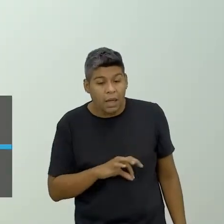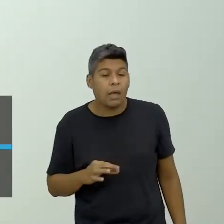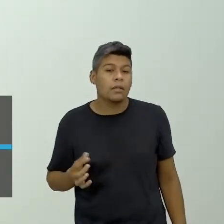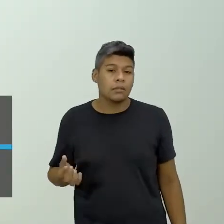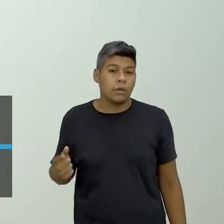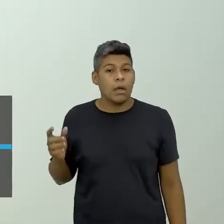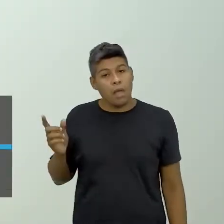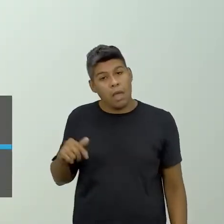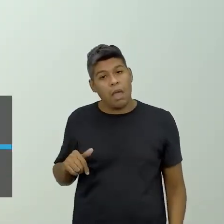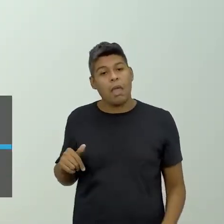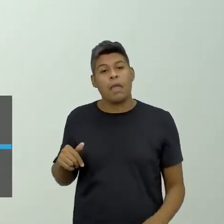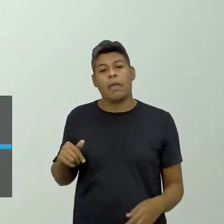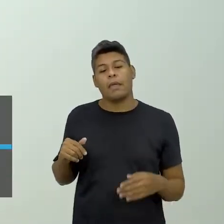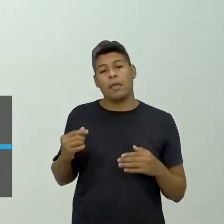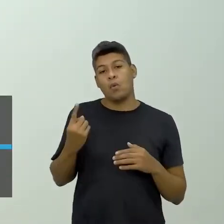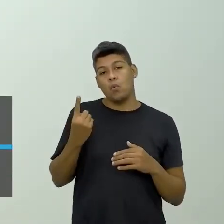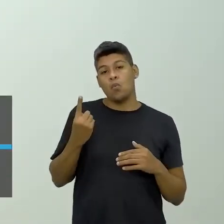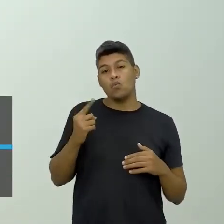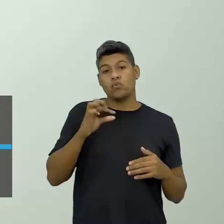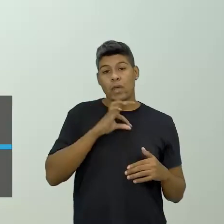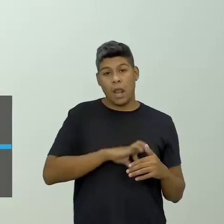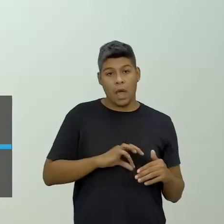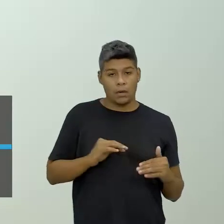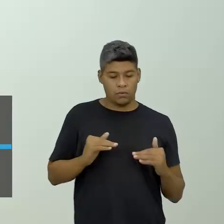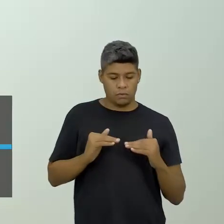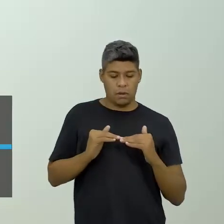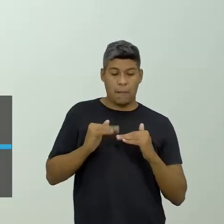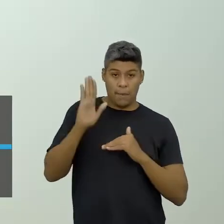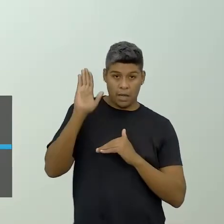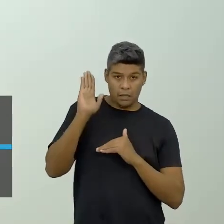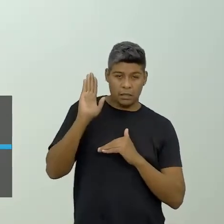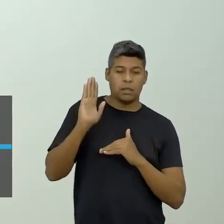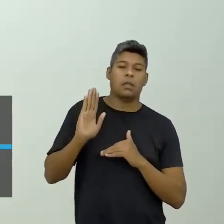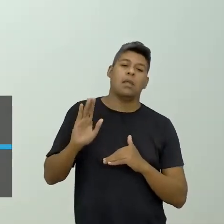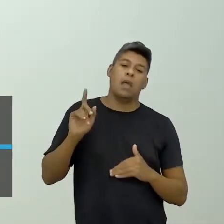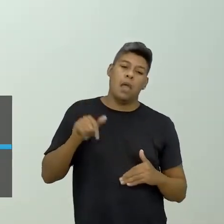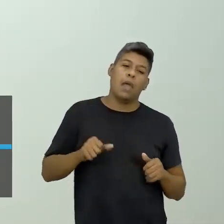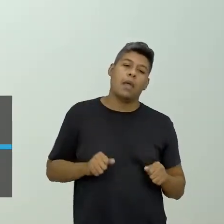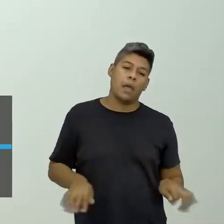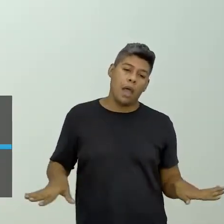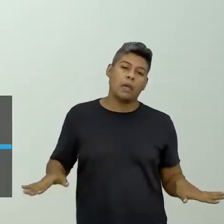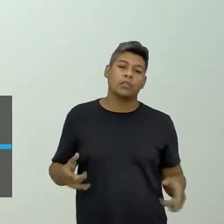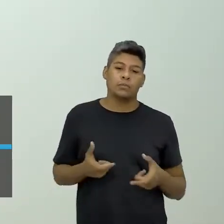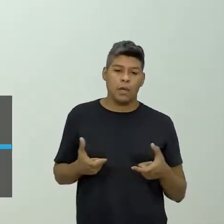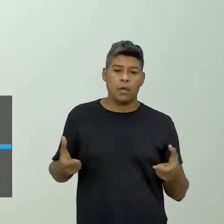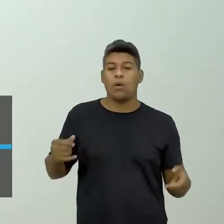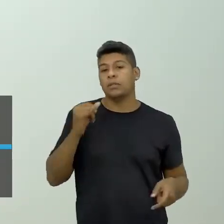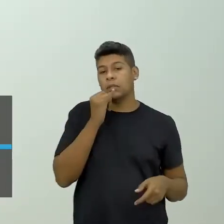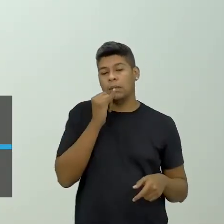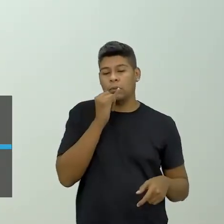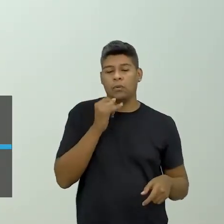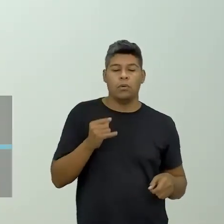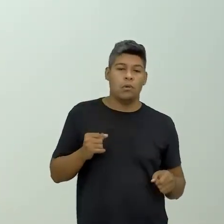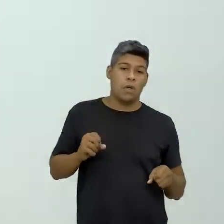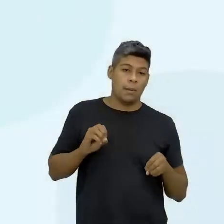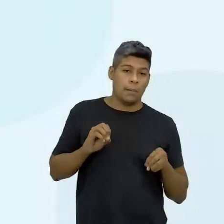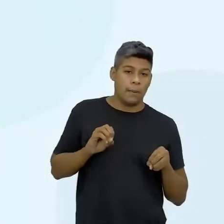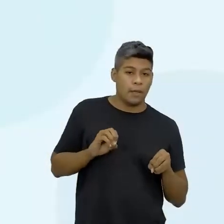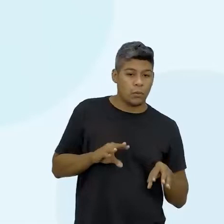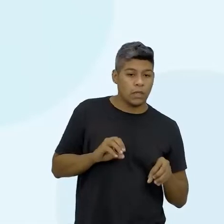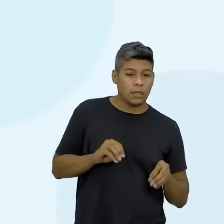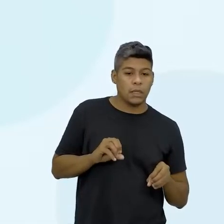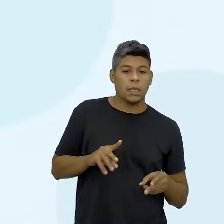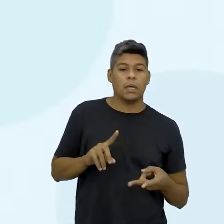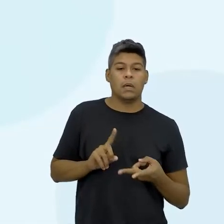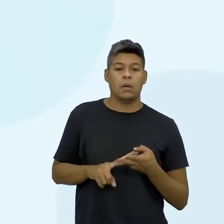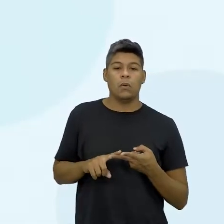for maior, nossos gastos também é maior. Tanto com moradia, com educação, com lazer